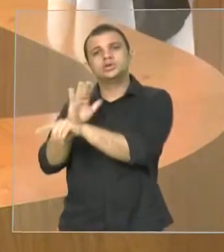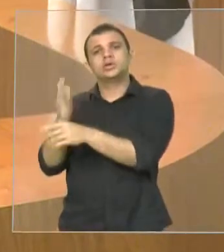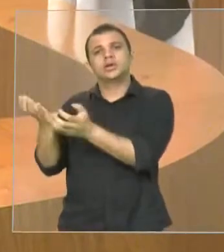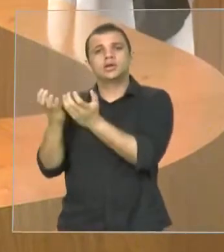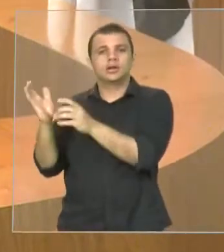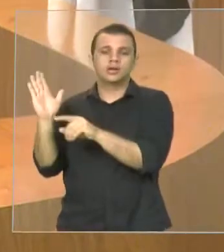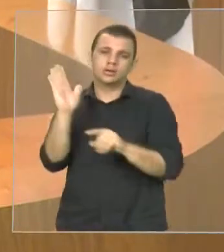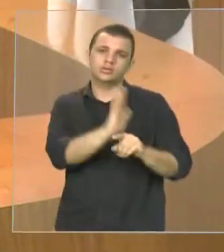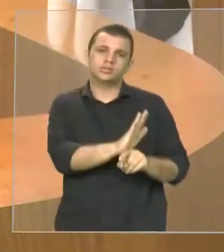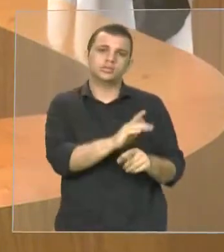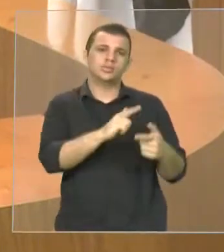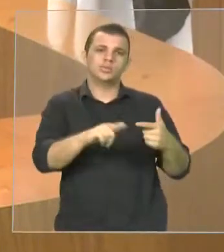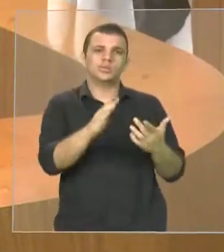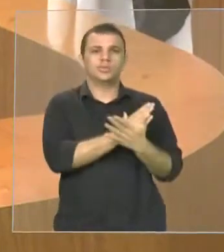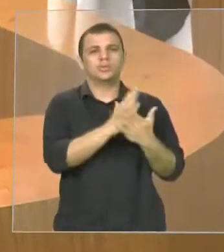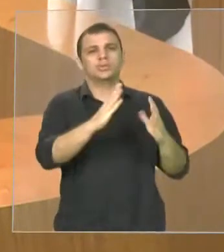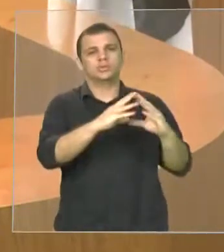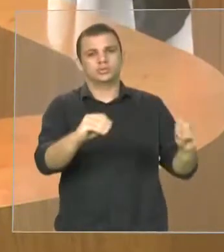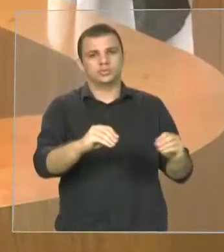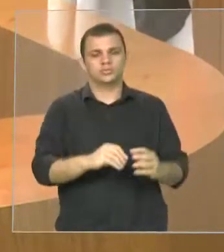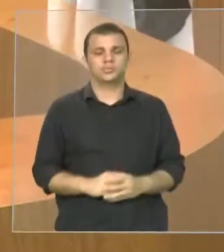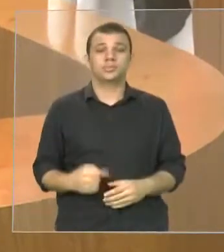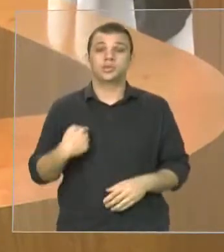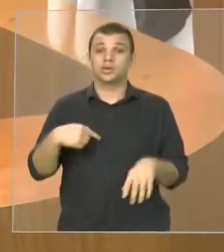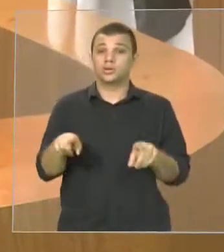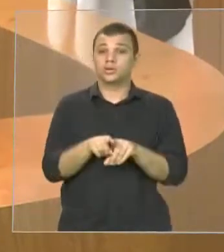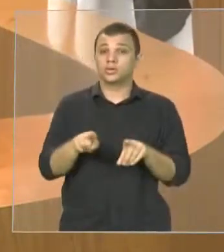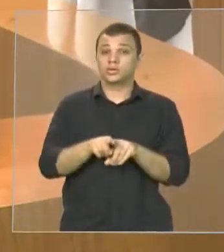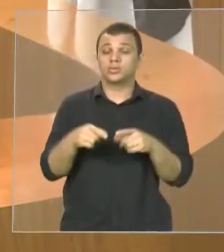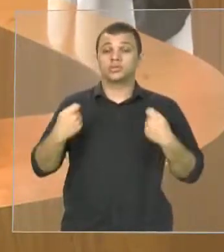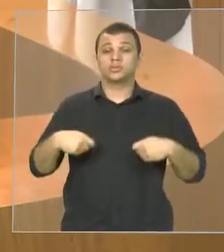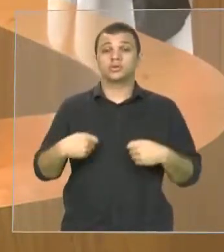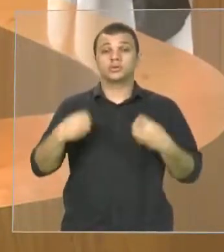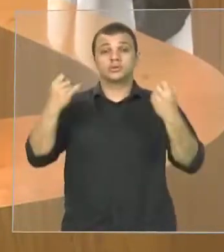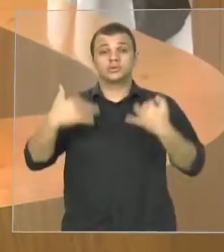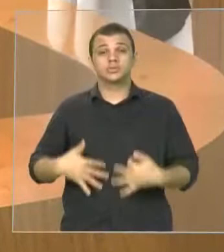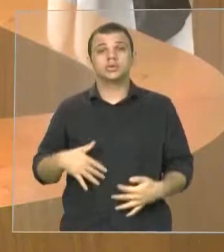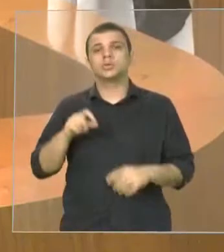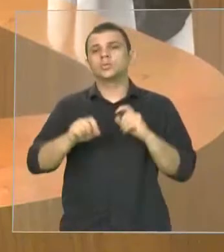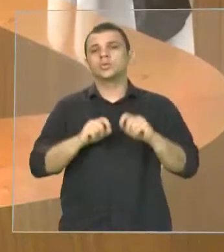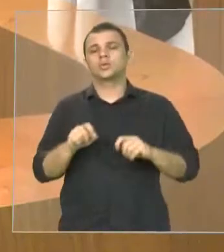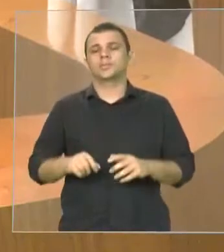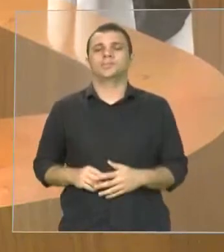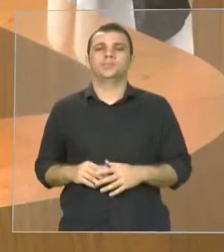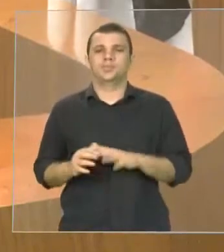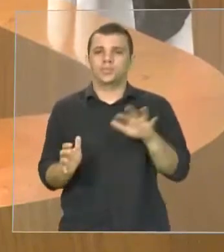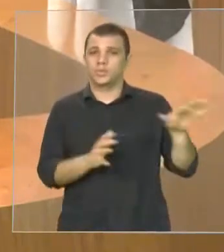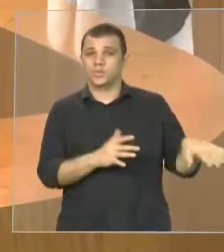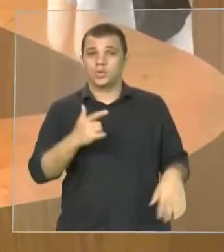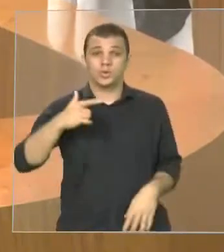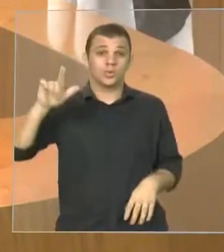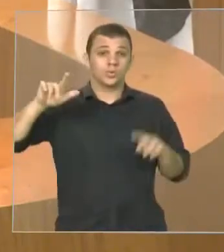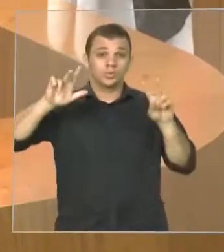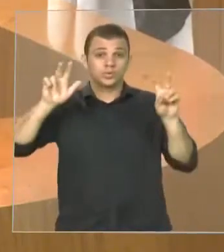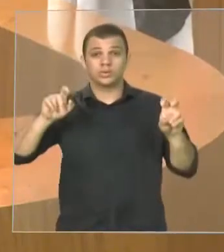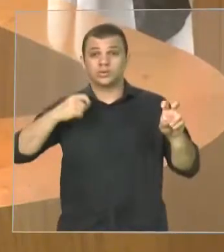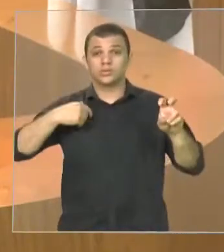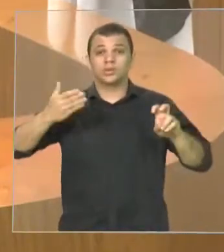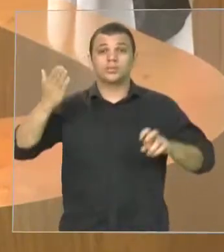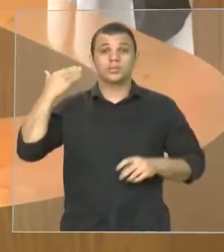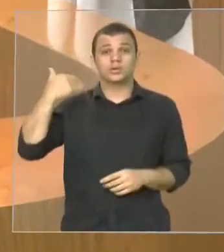problemas daquele município eu também não poderia deixar de falar que eu estive ontem na ordem de